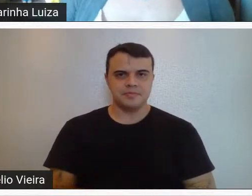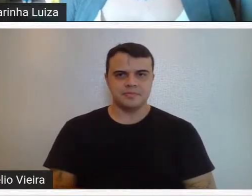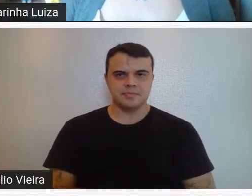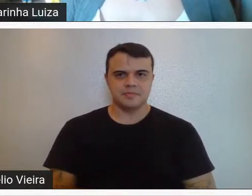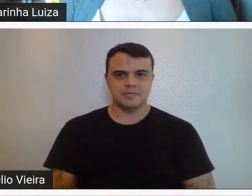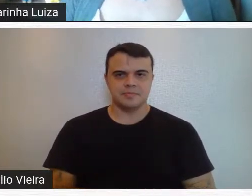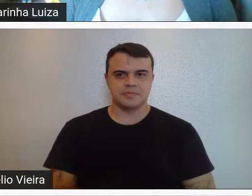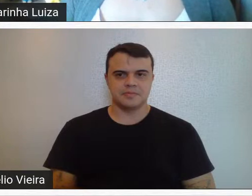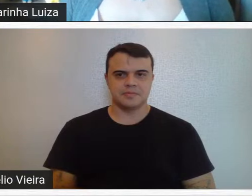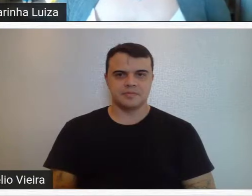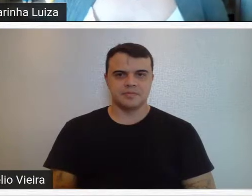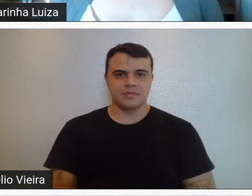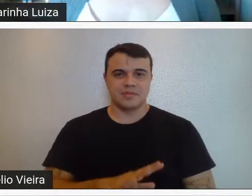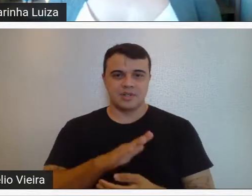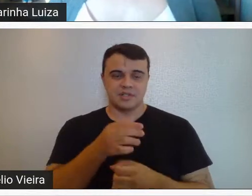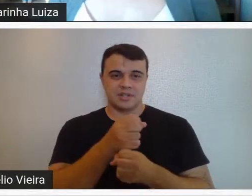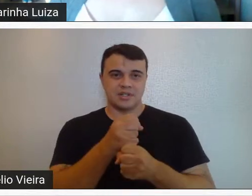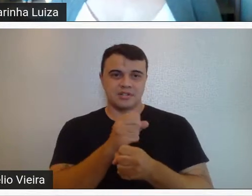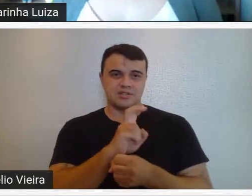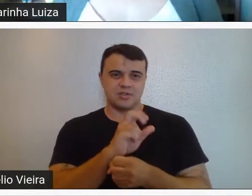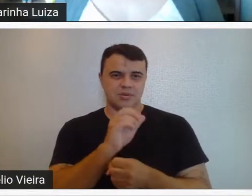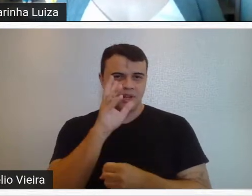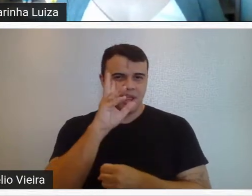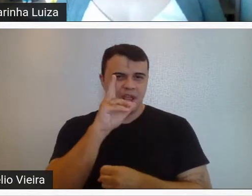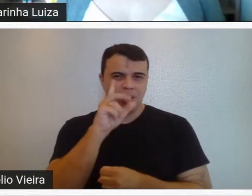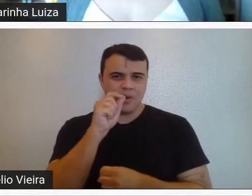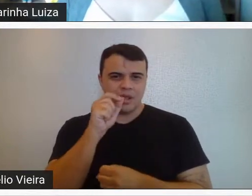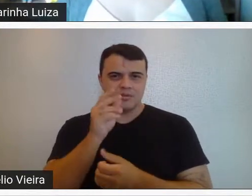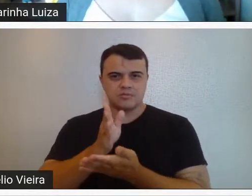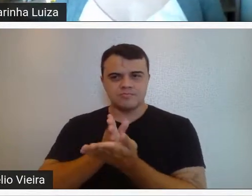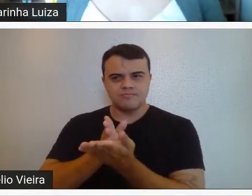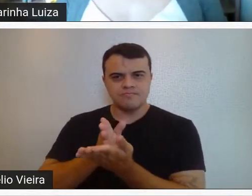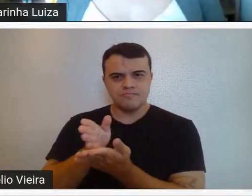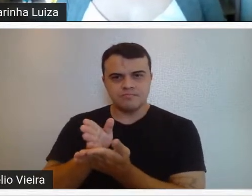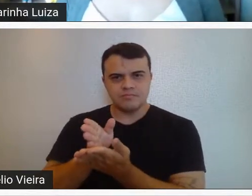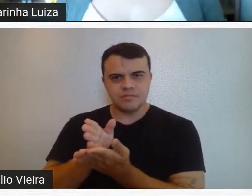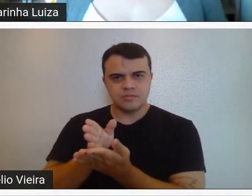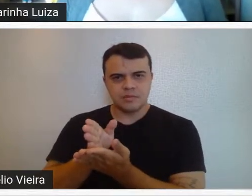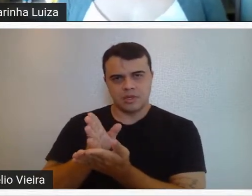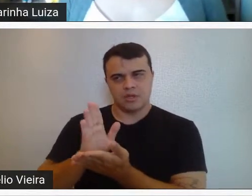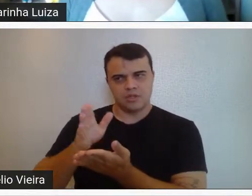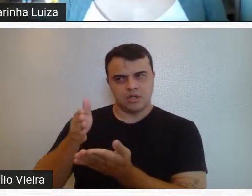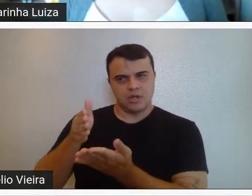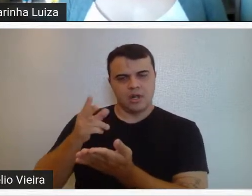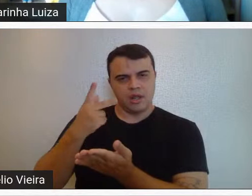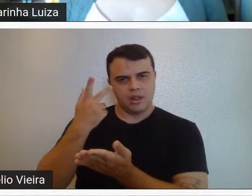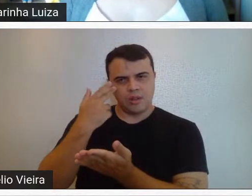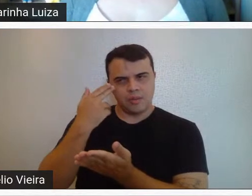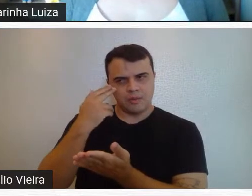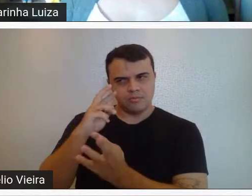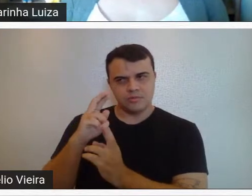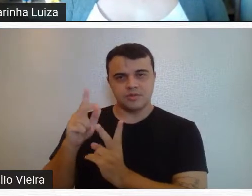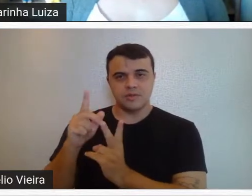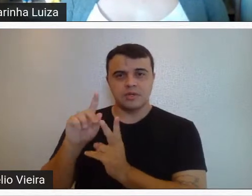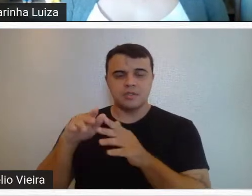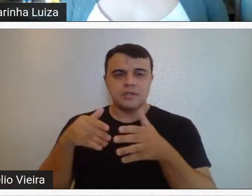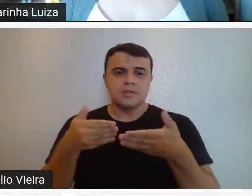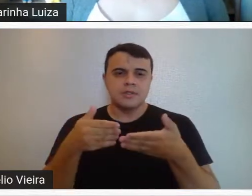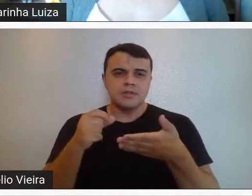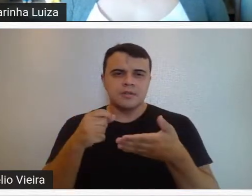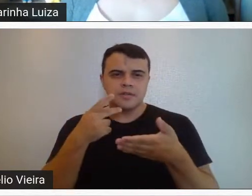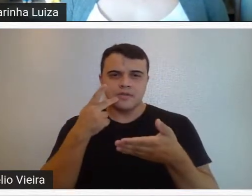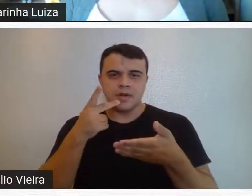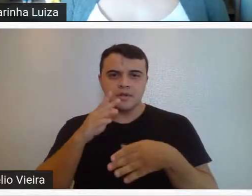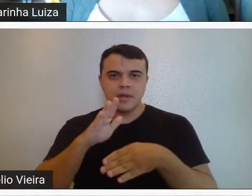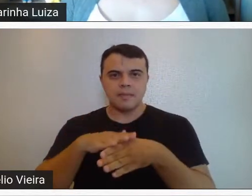Agora, já nos anos 50, eu acho que essa consolidação se dá de uma forma mais diferente. Ou seja, já há uma